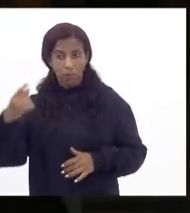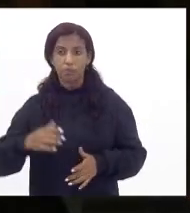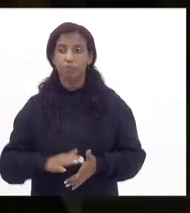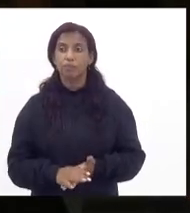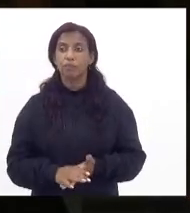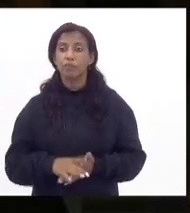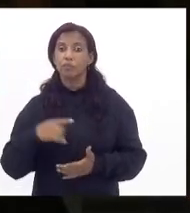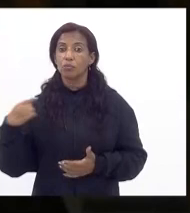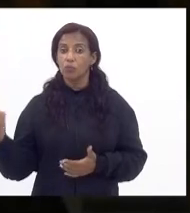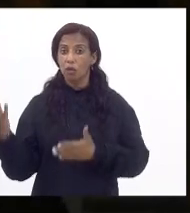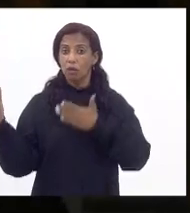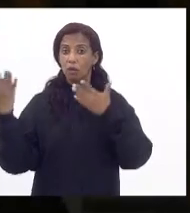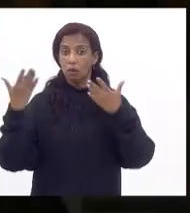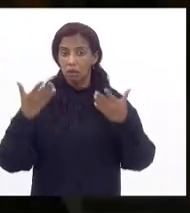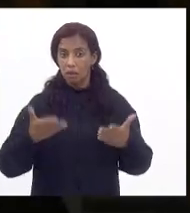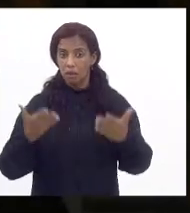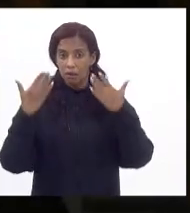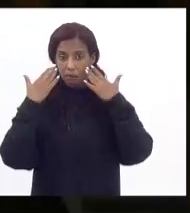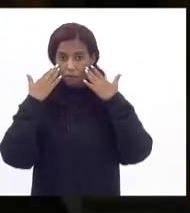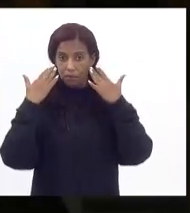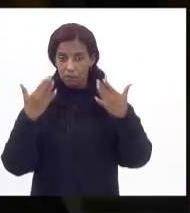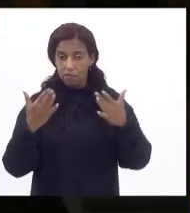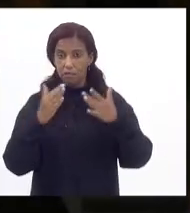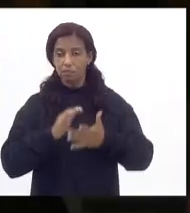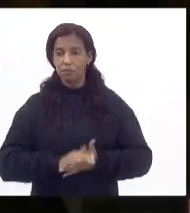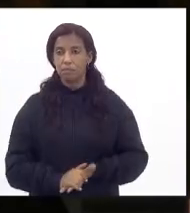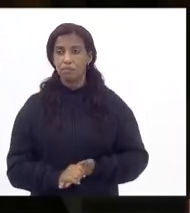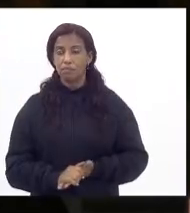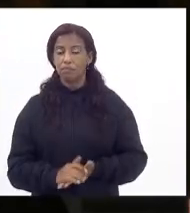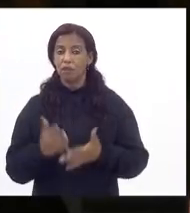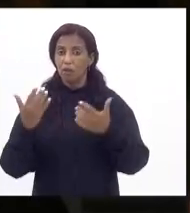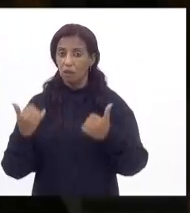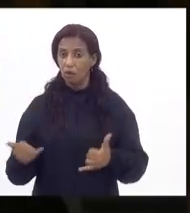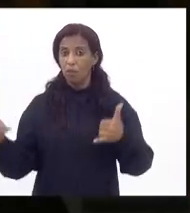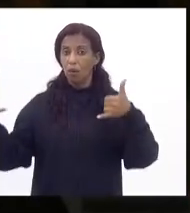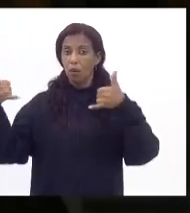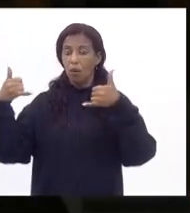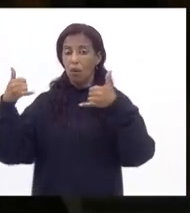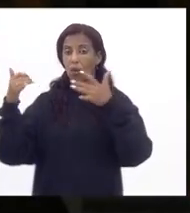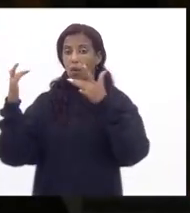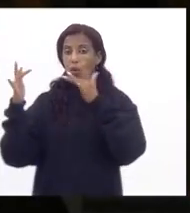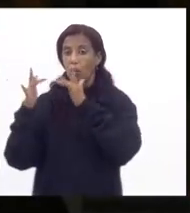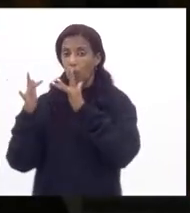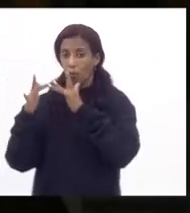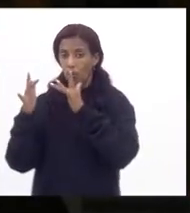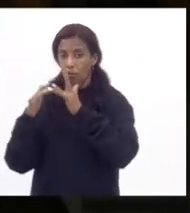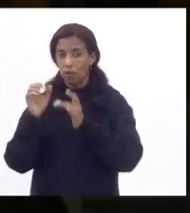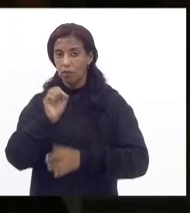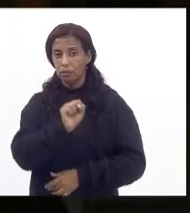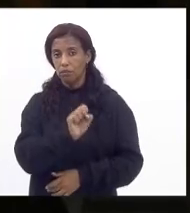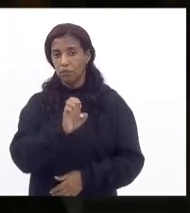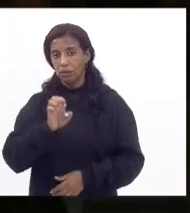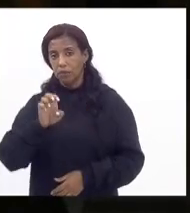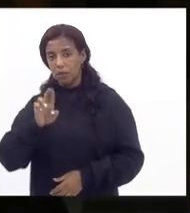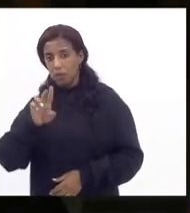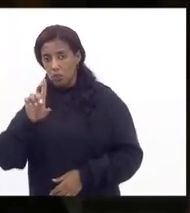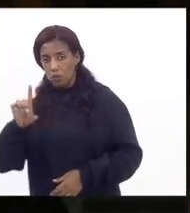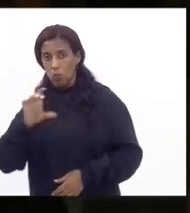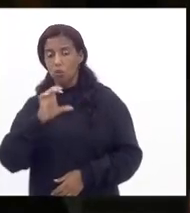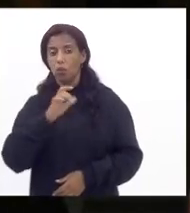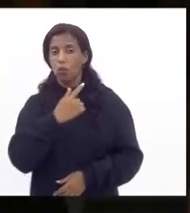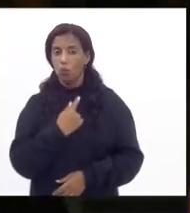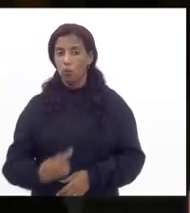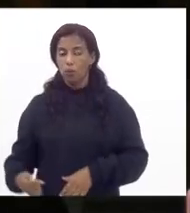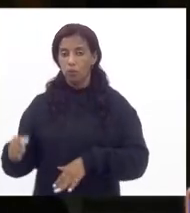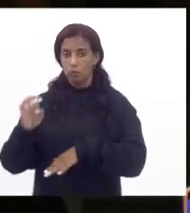a gente vem trazer a público essa reflexão vamos entrar em contato com a secretaria de educação com o governo do